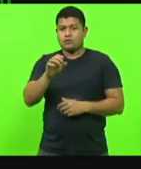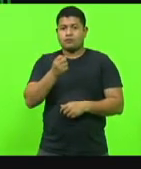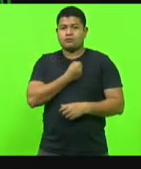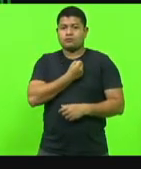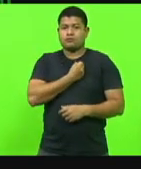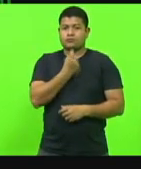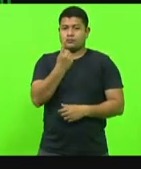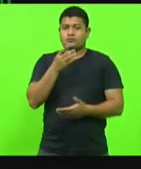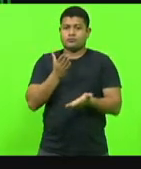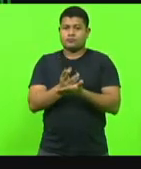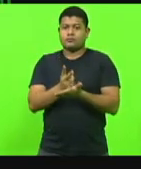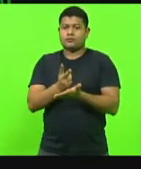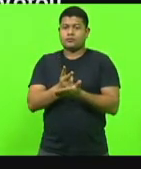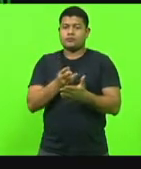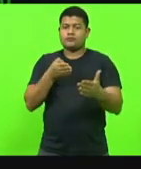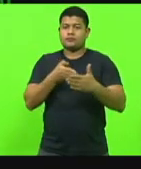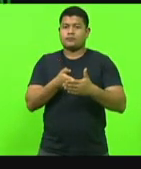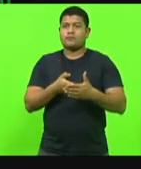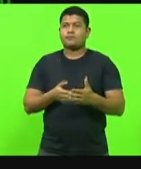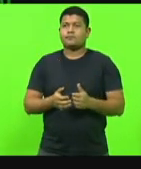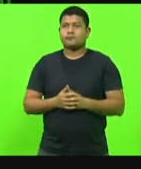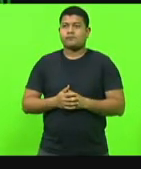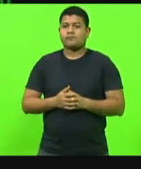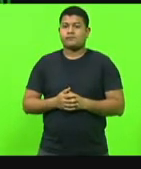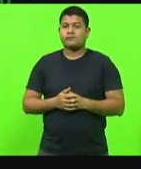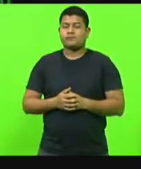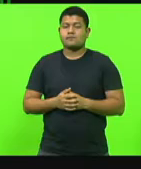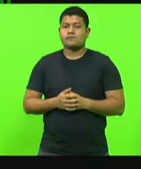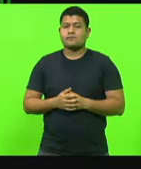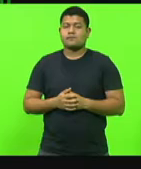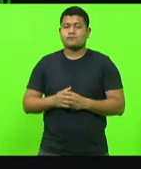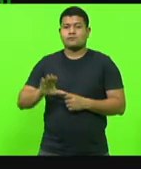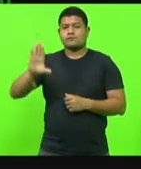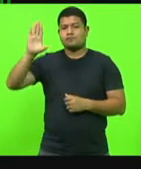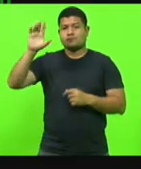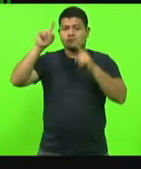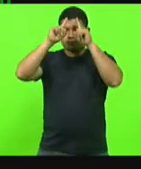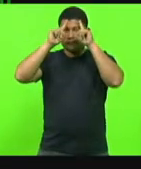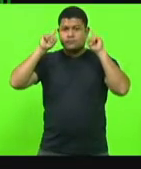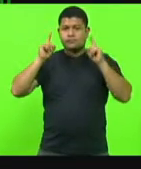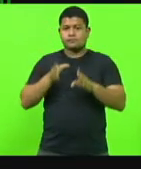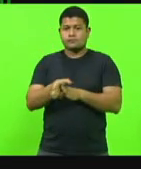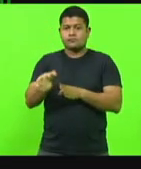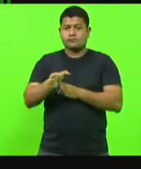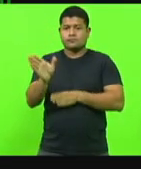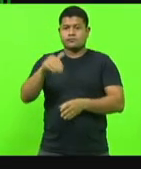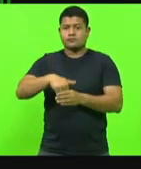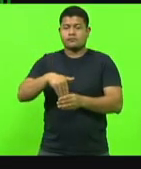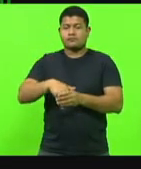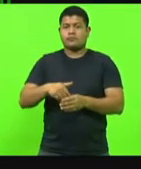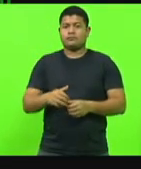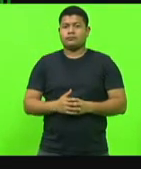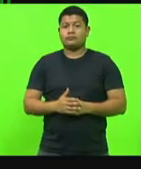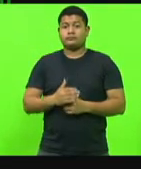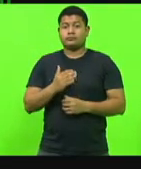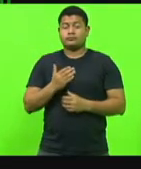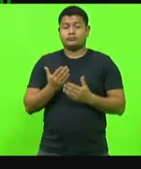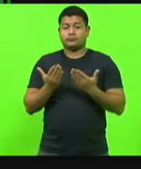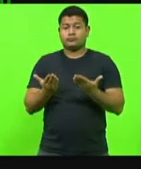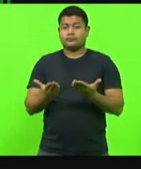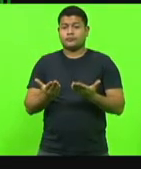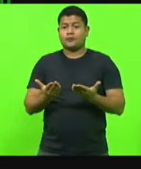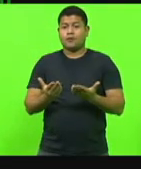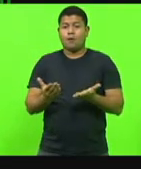manutenção do veto. Senhor presidente, para encaminhamento... Para encaminhamento, com a palavra o deputado Nildi Sareta. Senhor presidente, embora o autor não